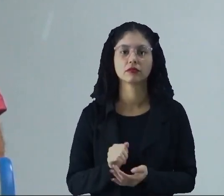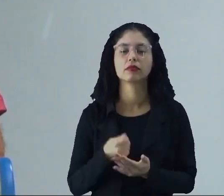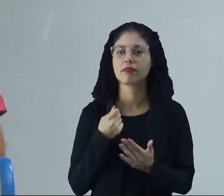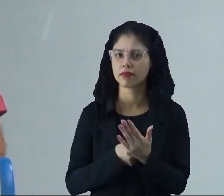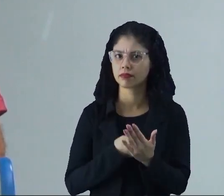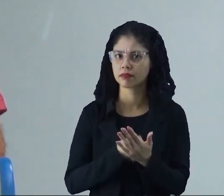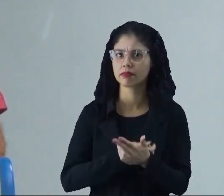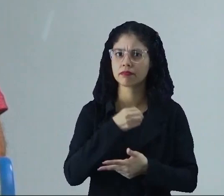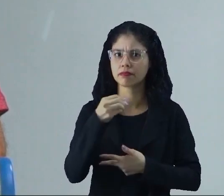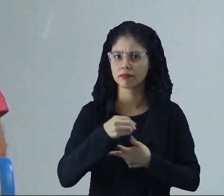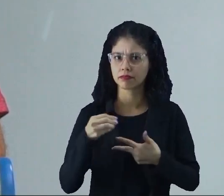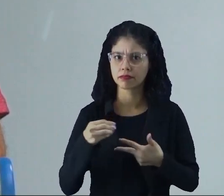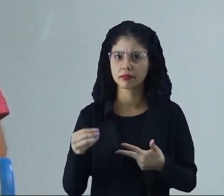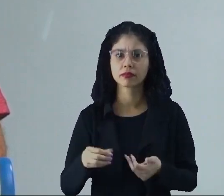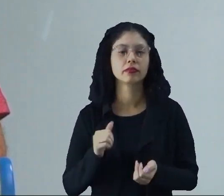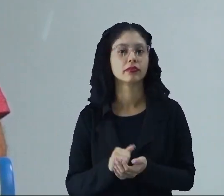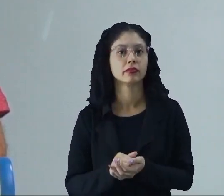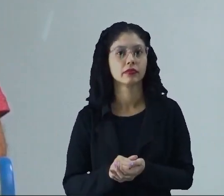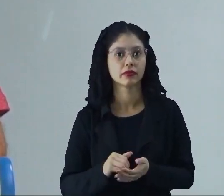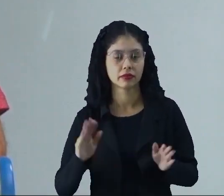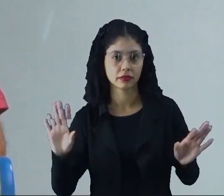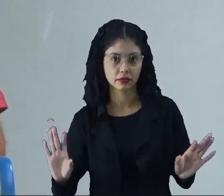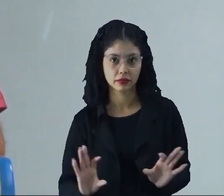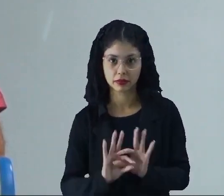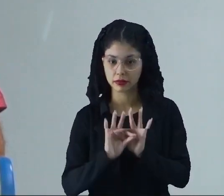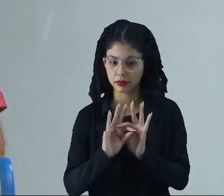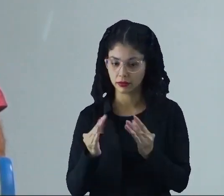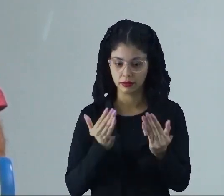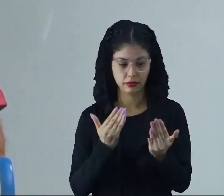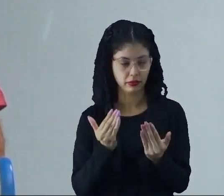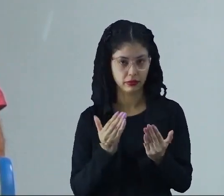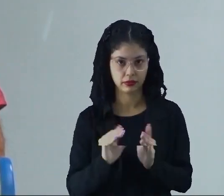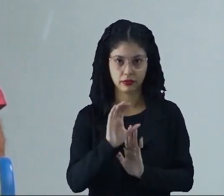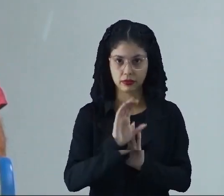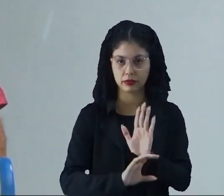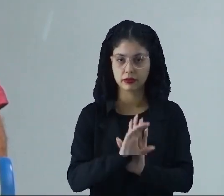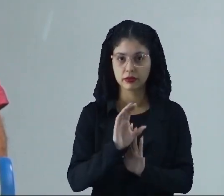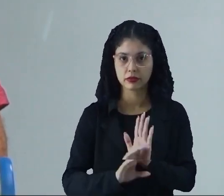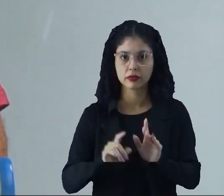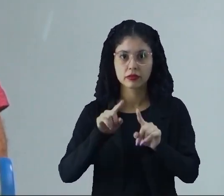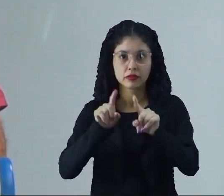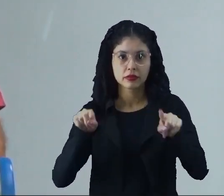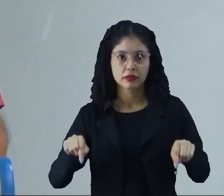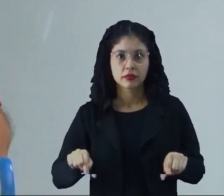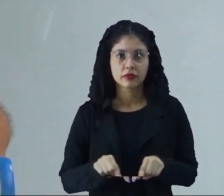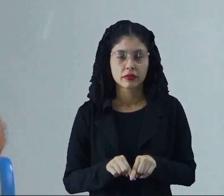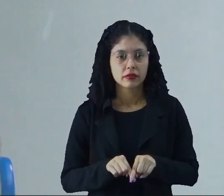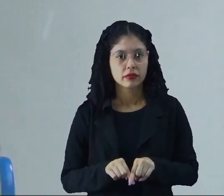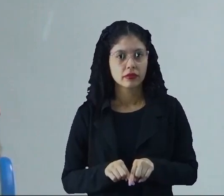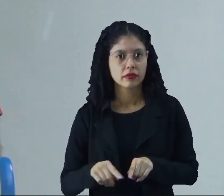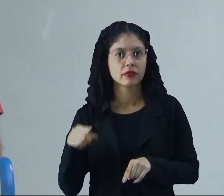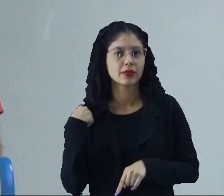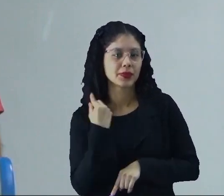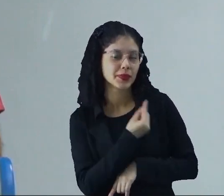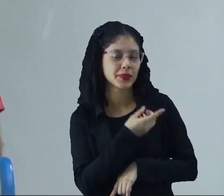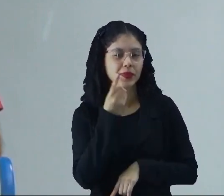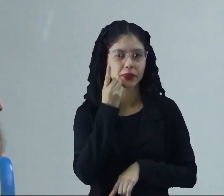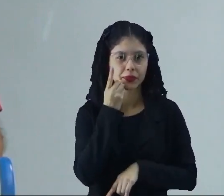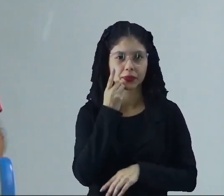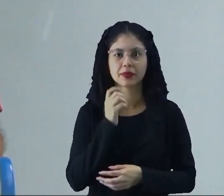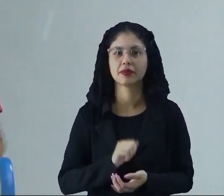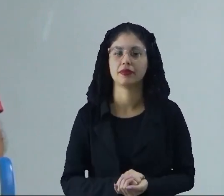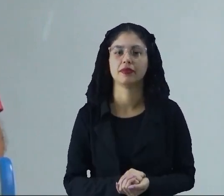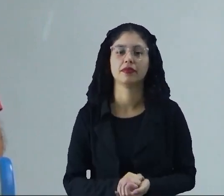é cobrado no Enem a relação dos conteúdos que nós aprendemos em sala de aula com o nosso dia a dia.